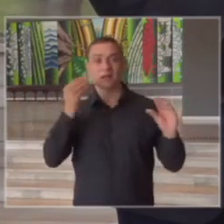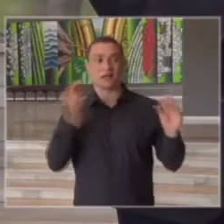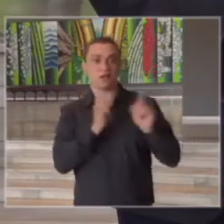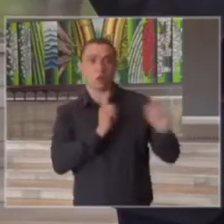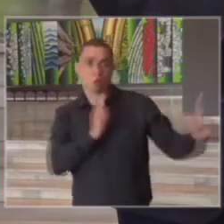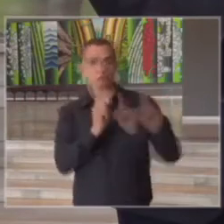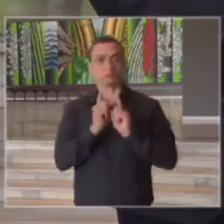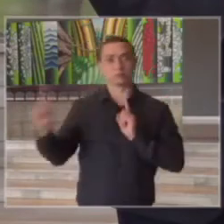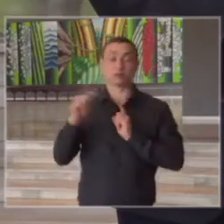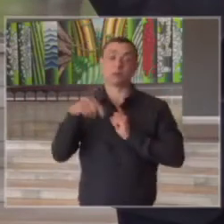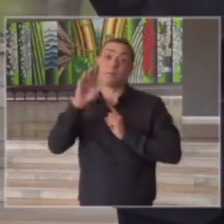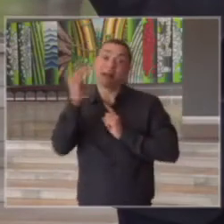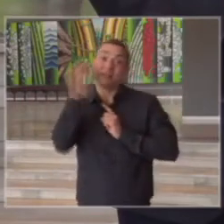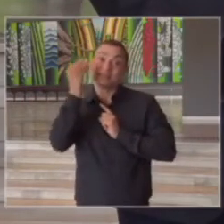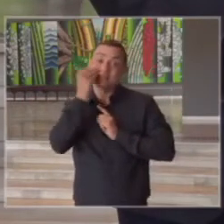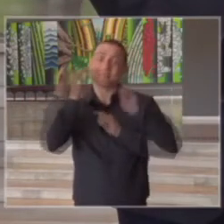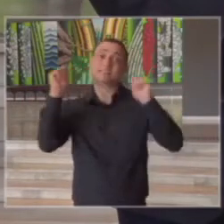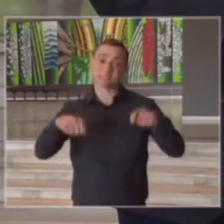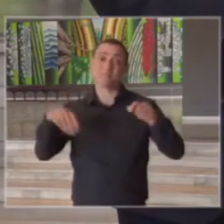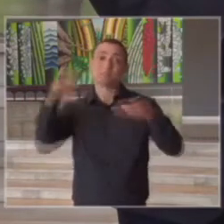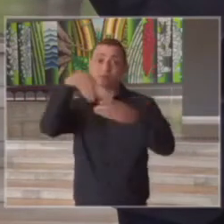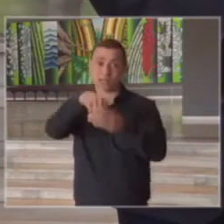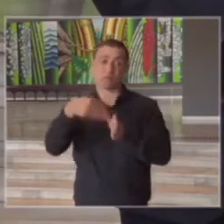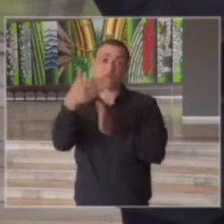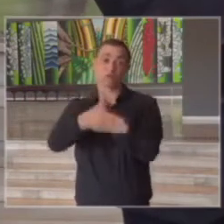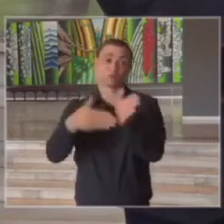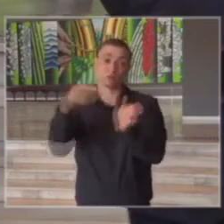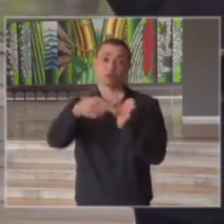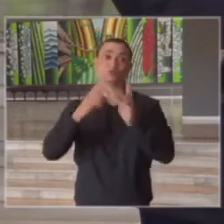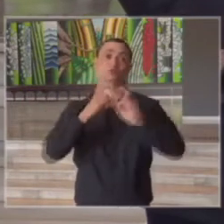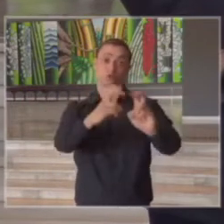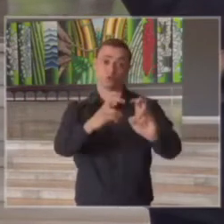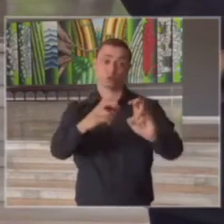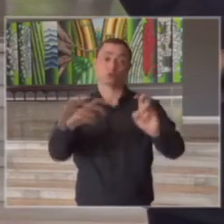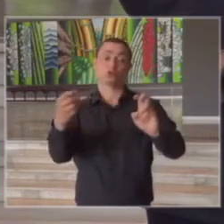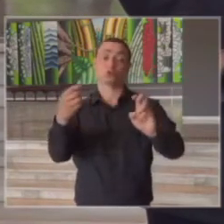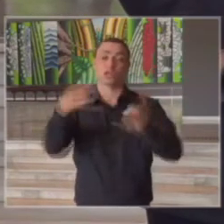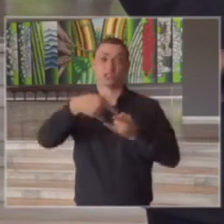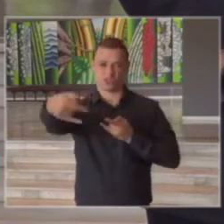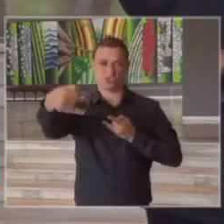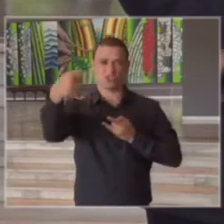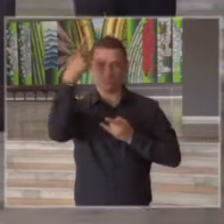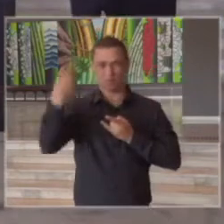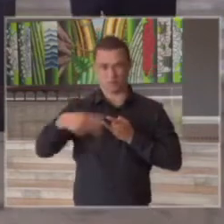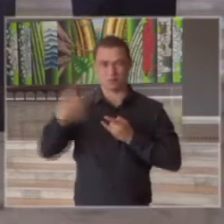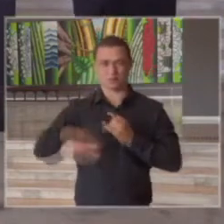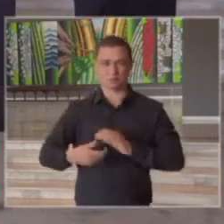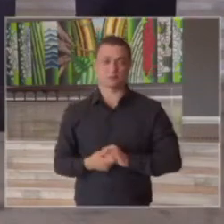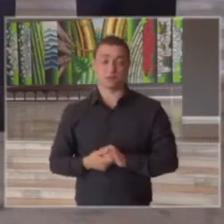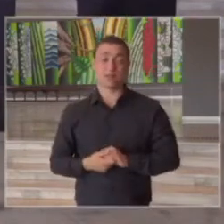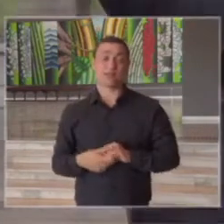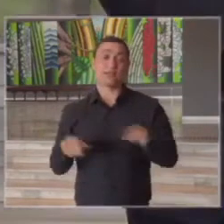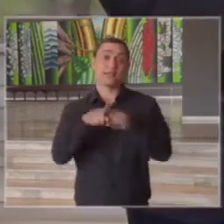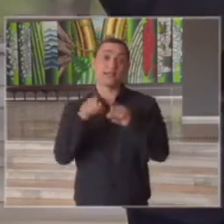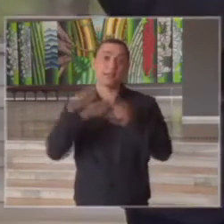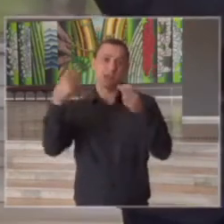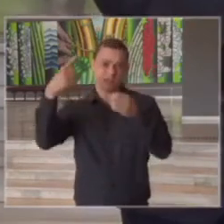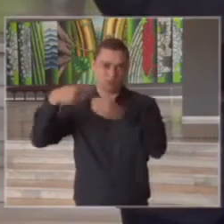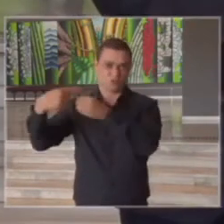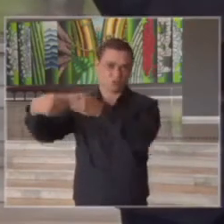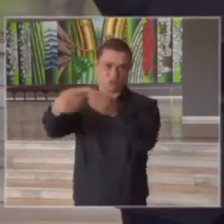o distanciamento possível dentro do transporte coletivo de trilhos aqui na capital de São Paulo e região